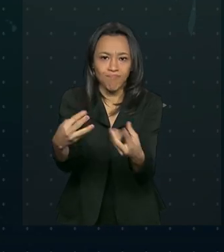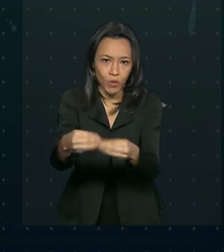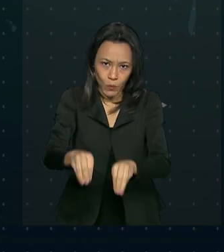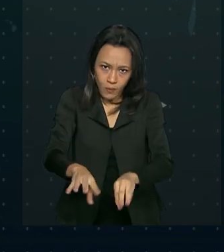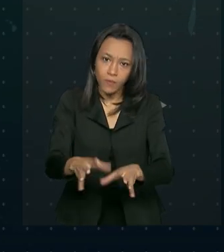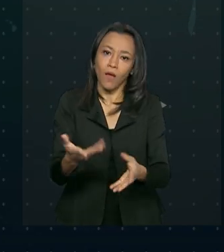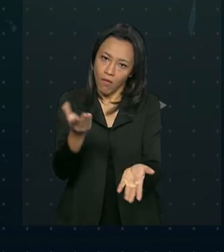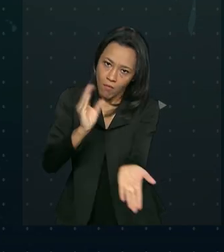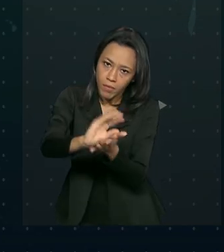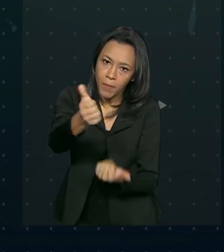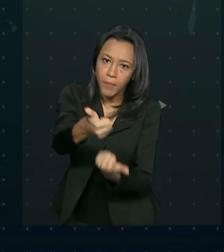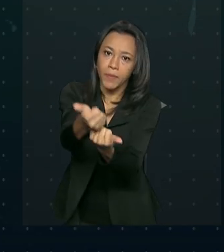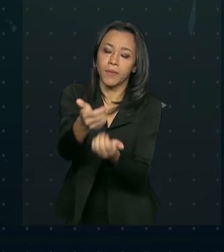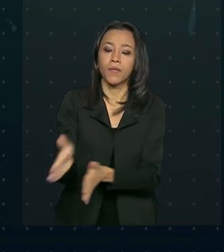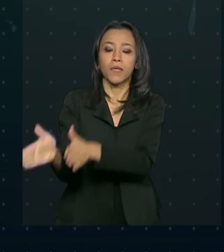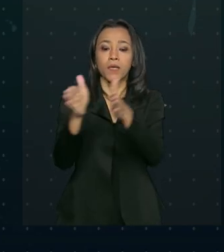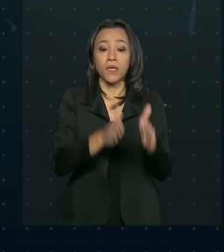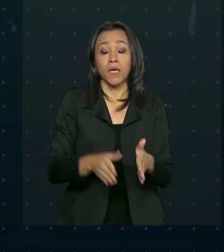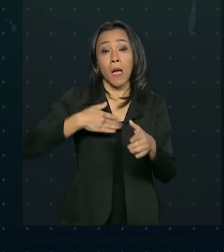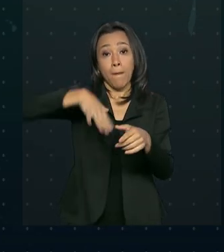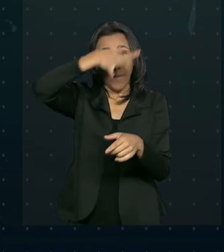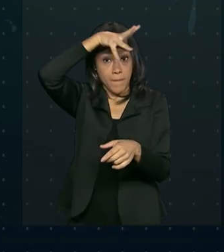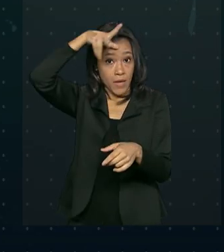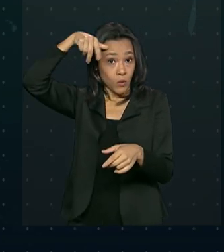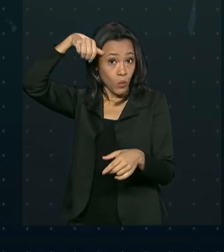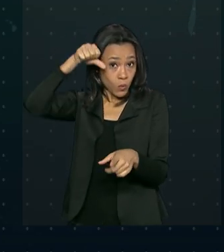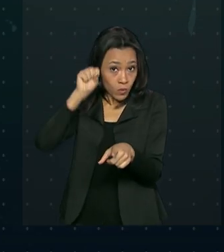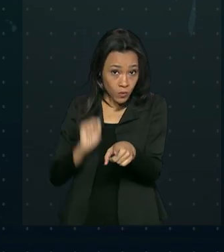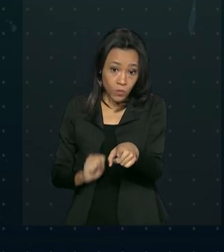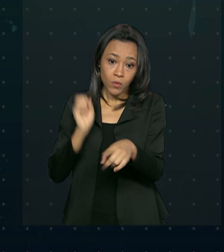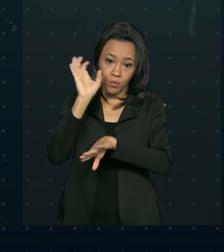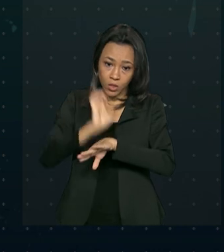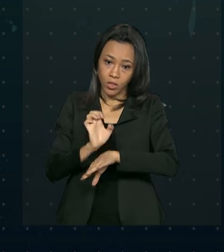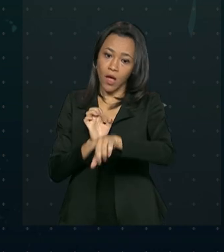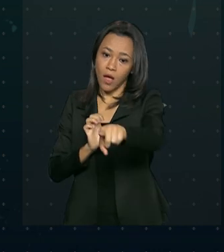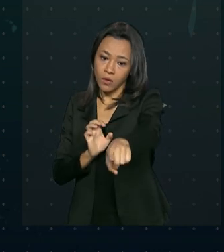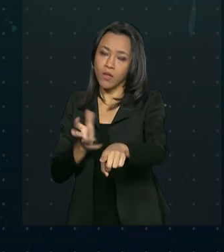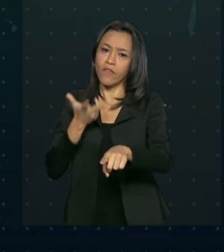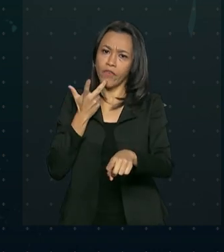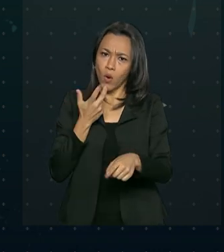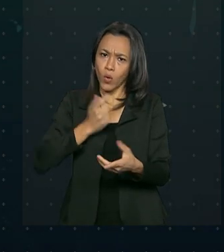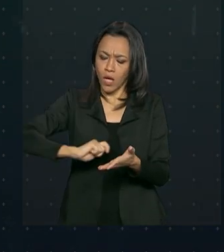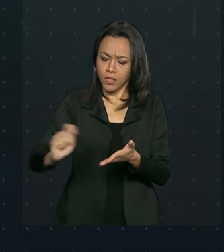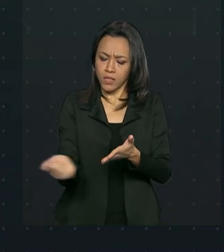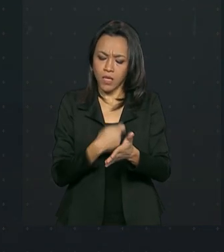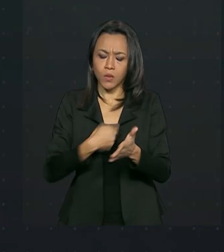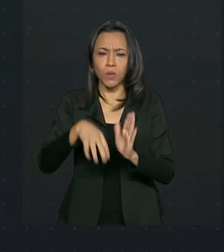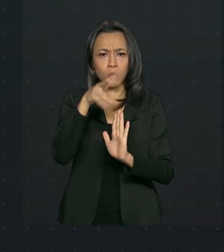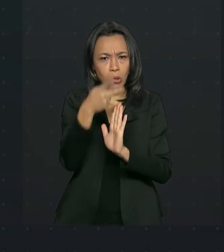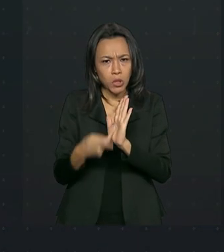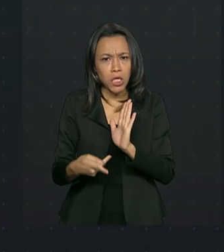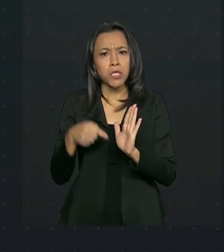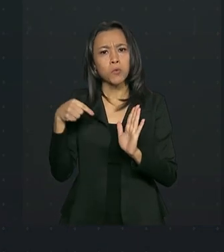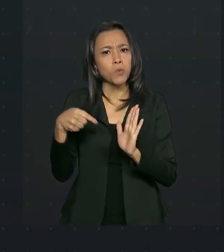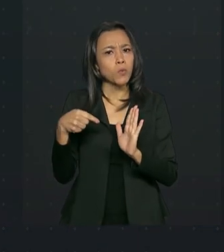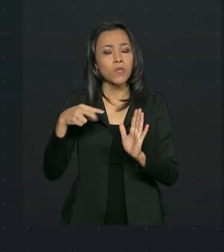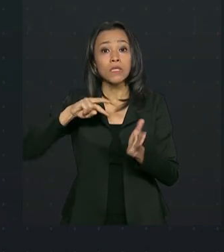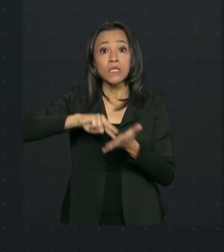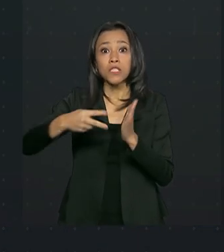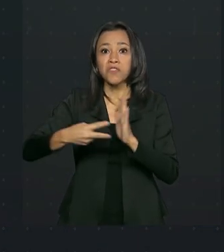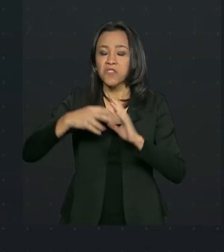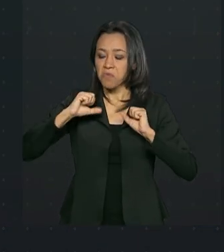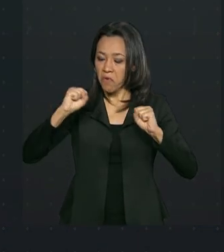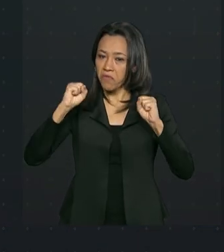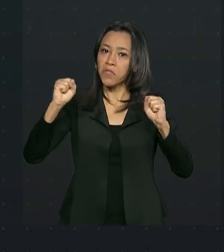governador do estado de Mato Grosso do Sul, Reinaldo Azambuja, afirma que a sanção do projeto, abre aspas, representa uma